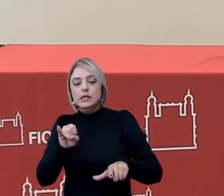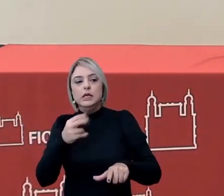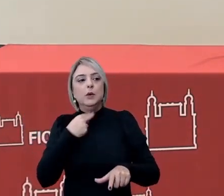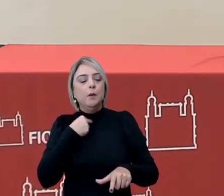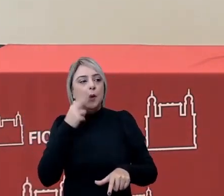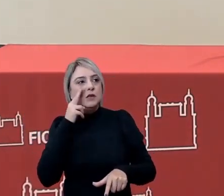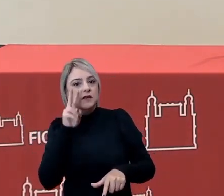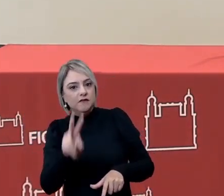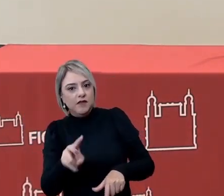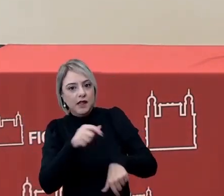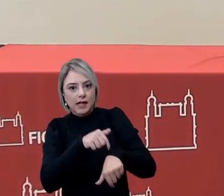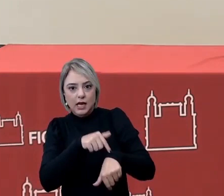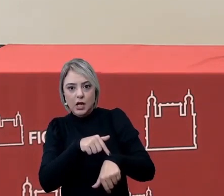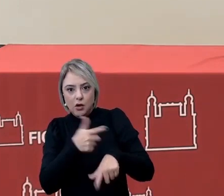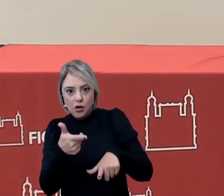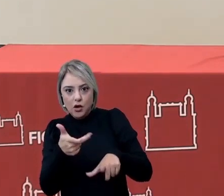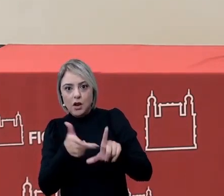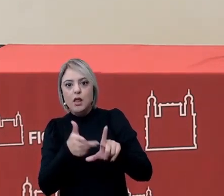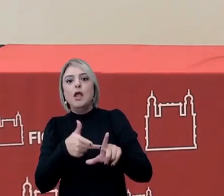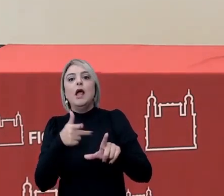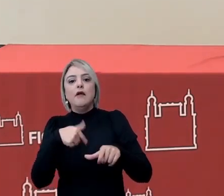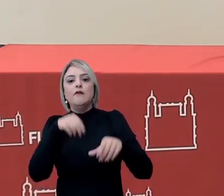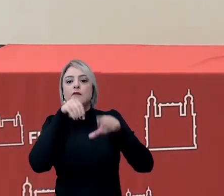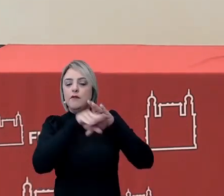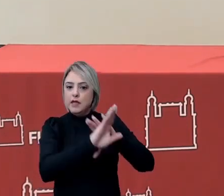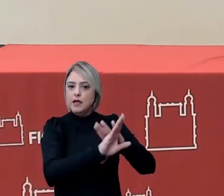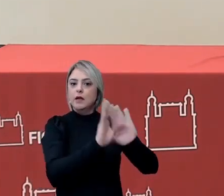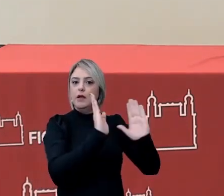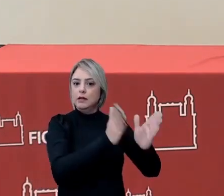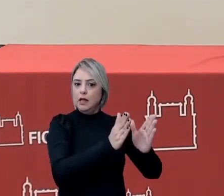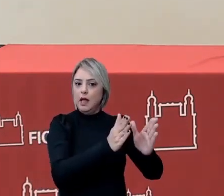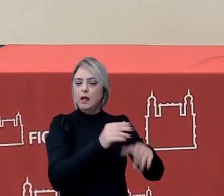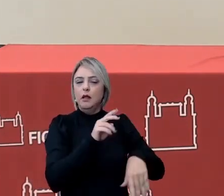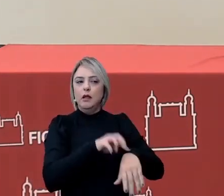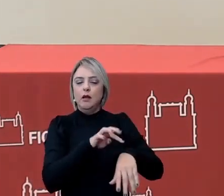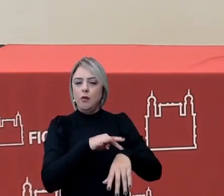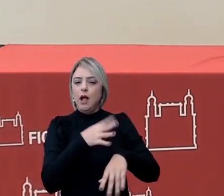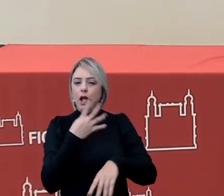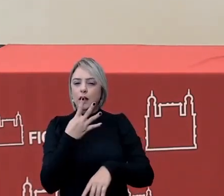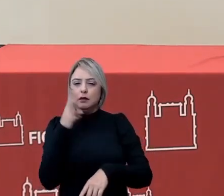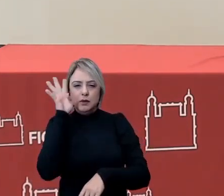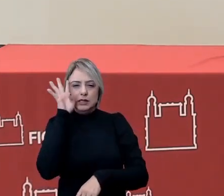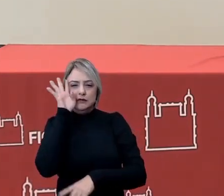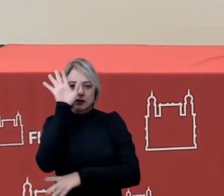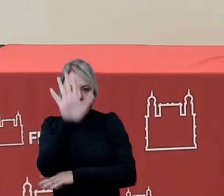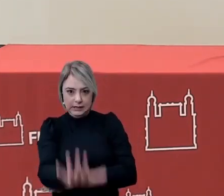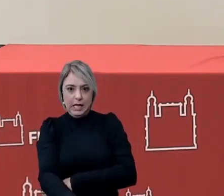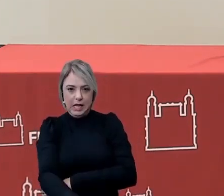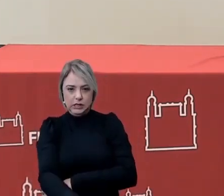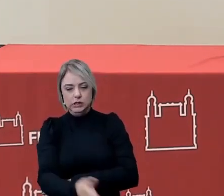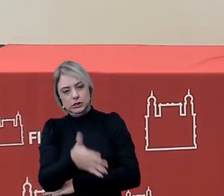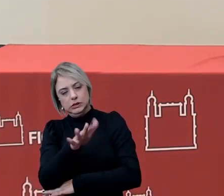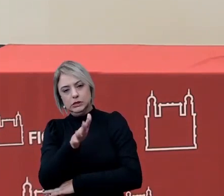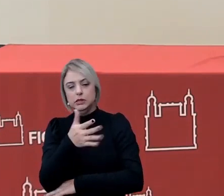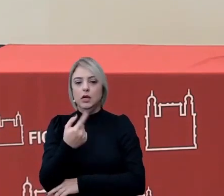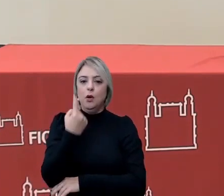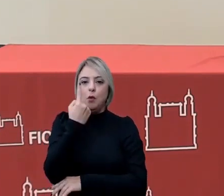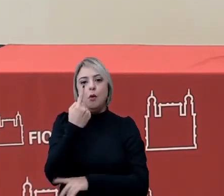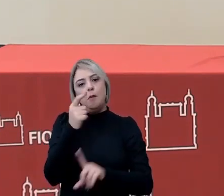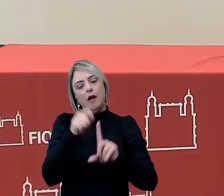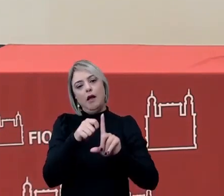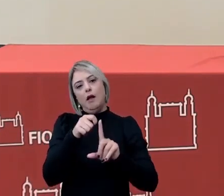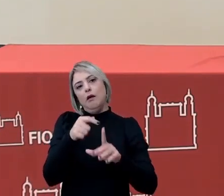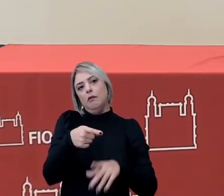não possa assistir naquele horário geralmente tem ocorrido dia de quarta-feira no período da tarde né então é uma vez por